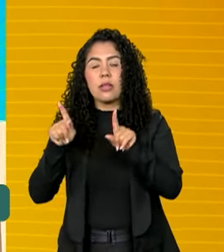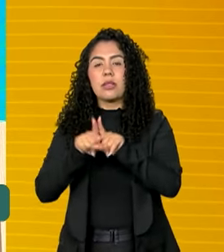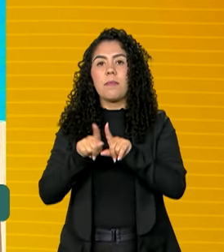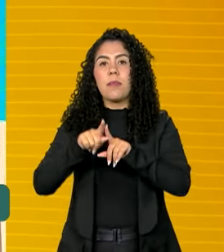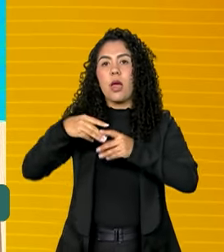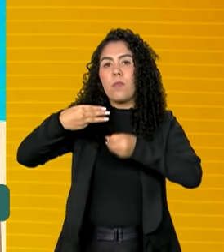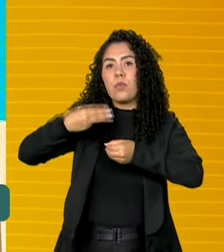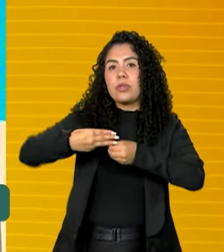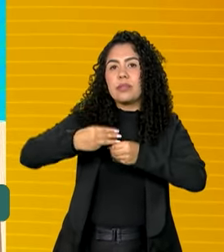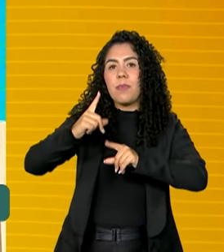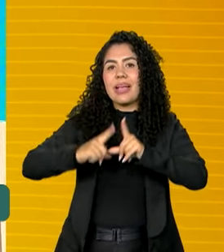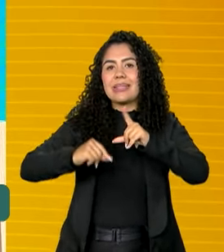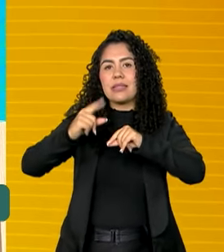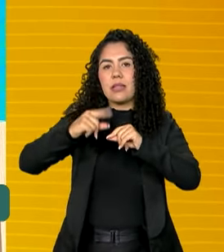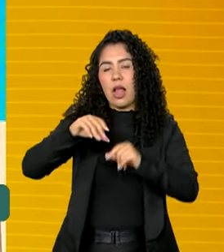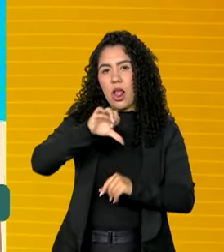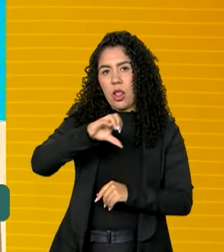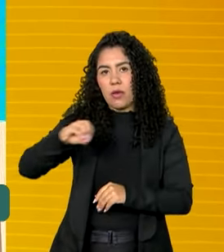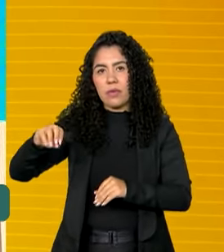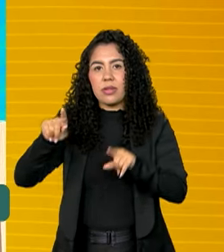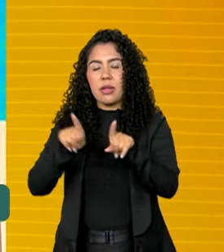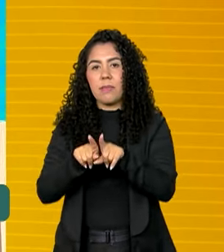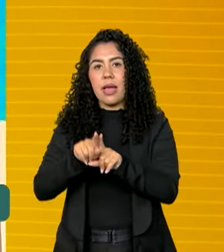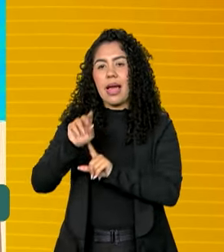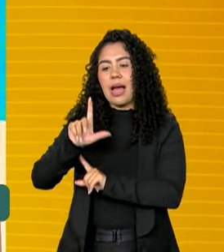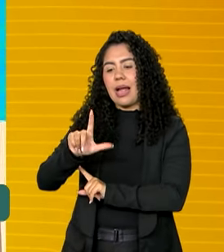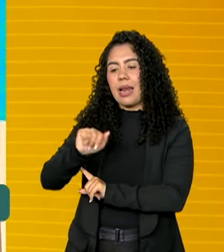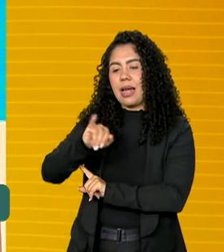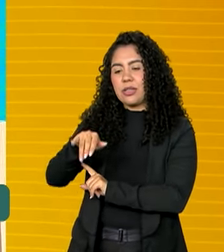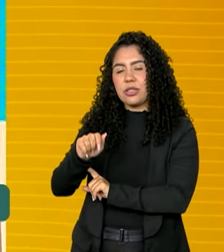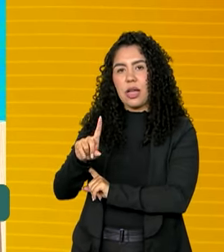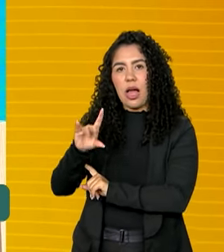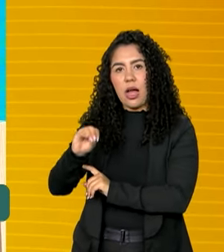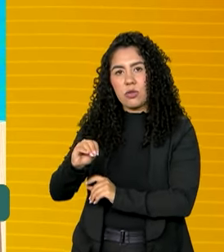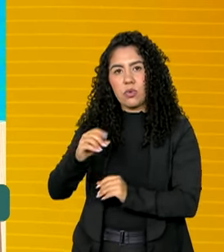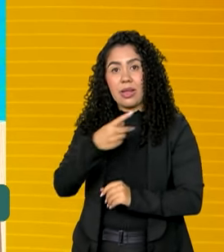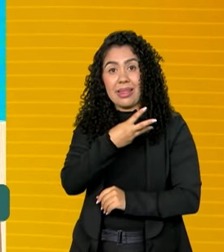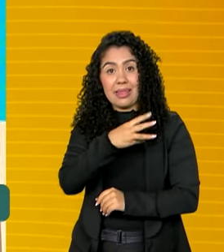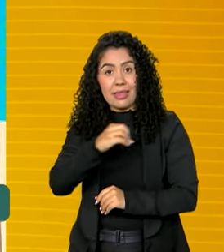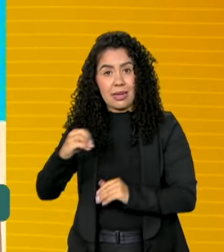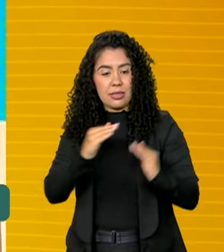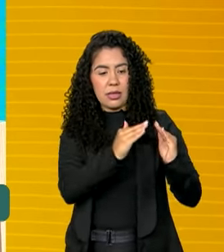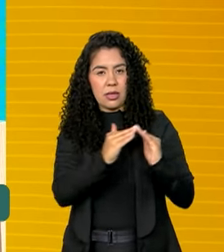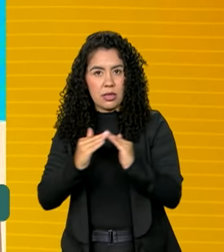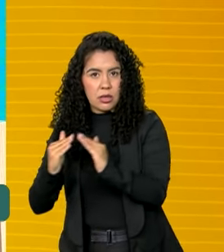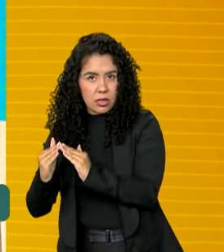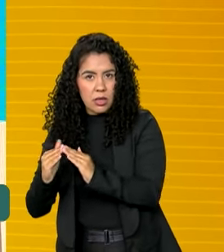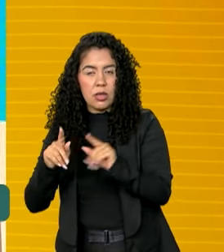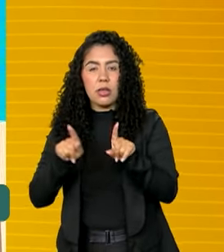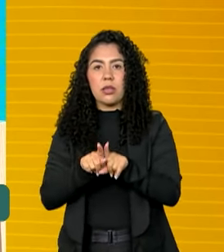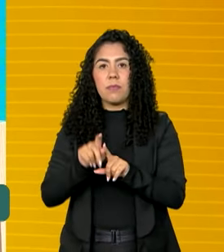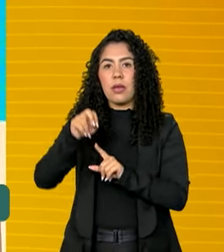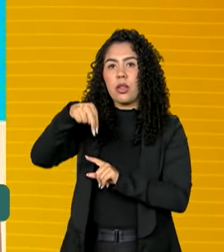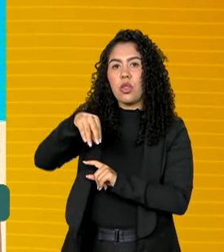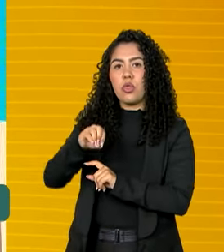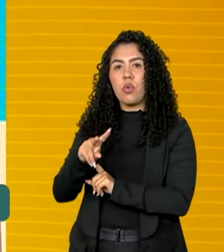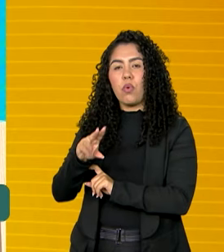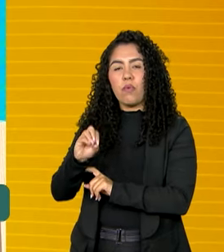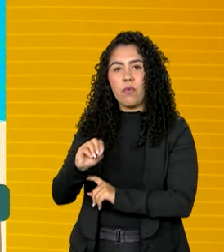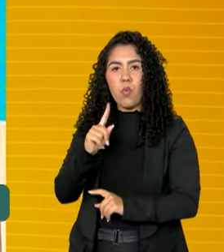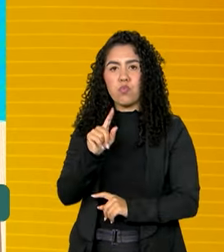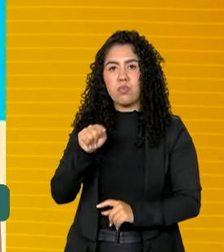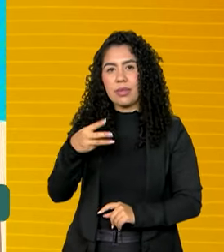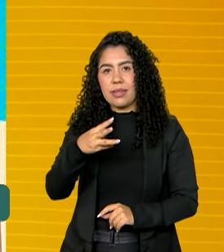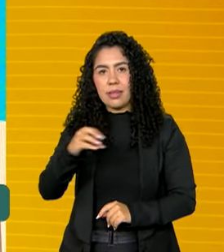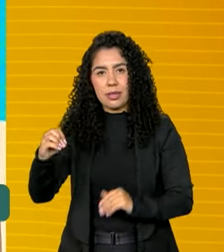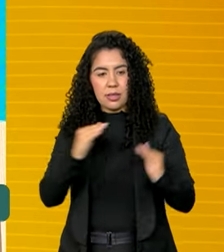800 unidades. Em Nageado serão 300 unidades. Em Novo Amorco serão 1.300 unidades. Em Santa